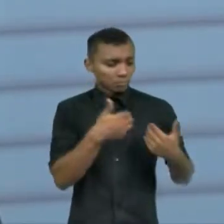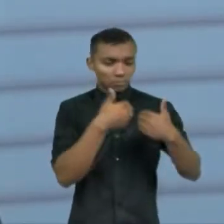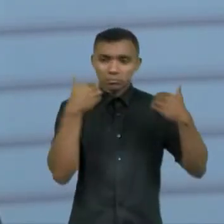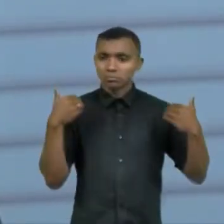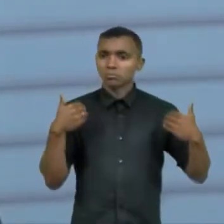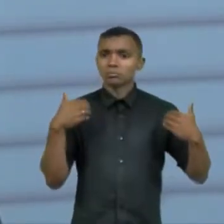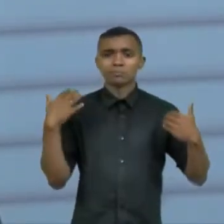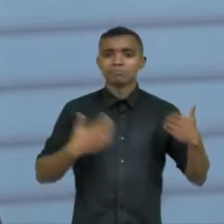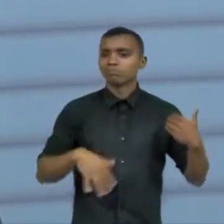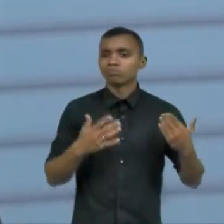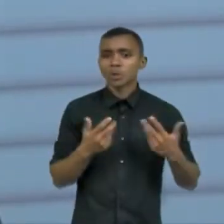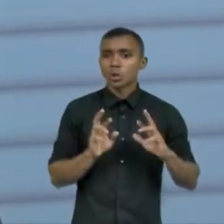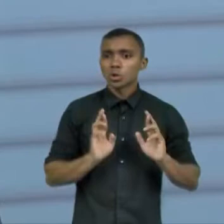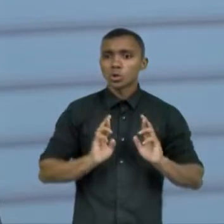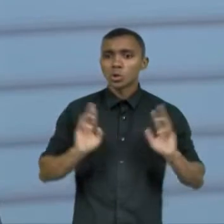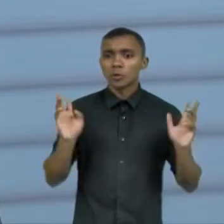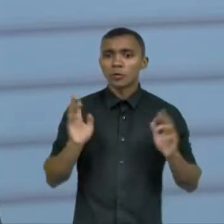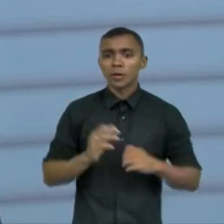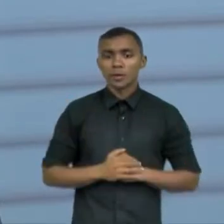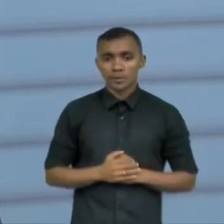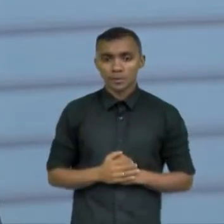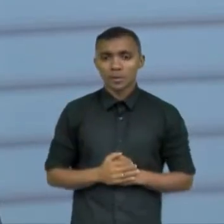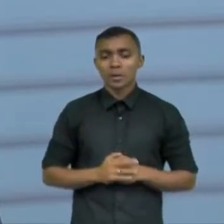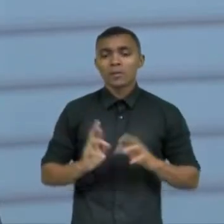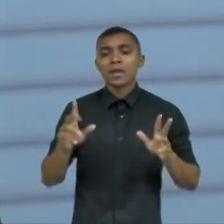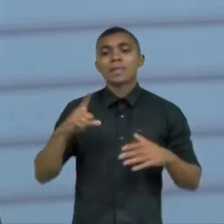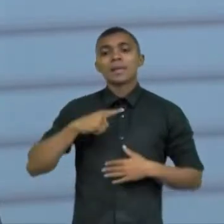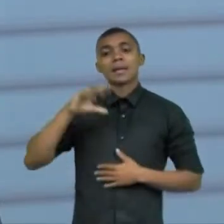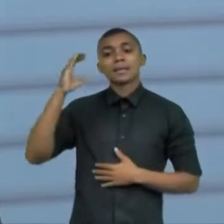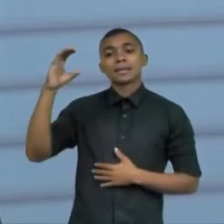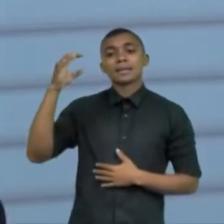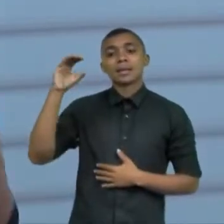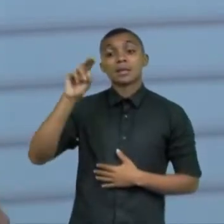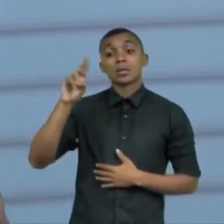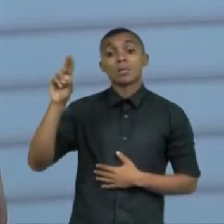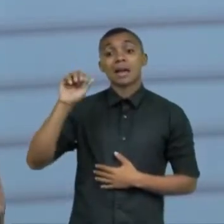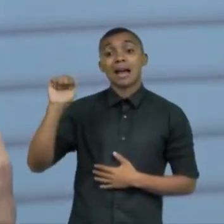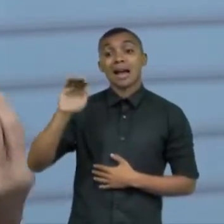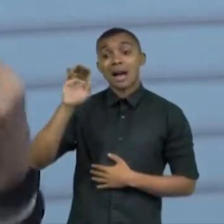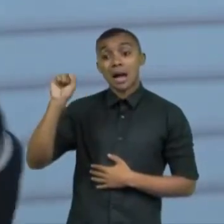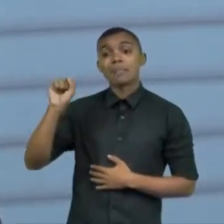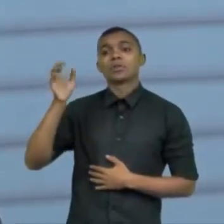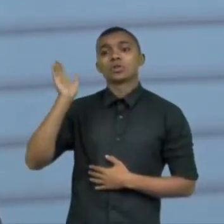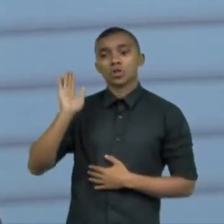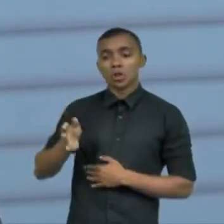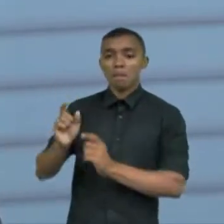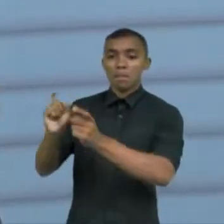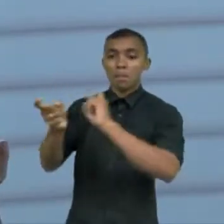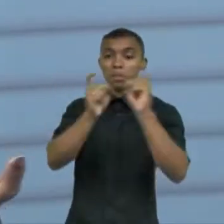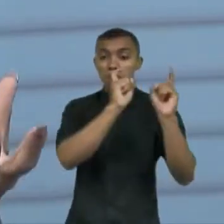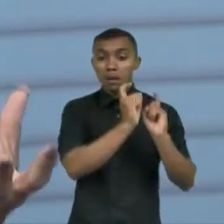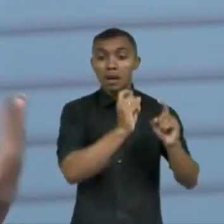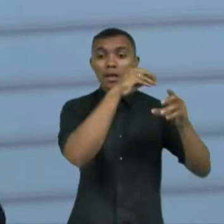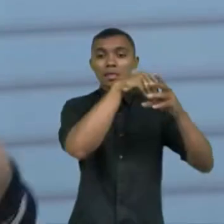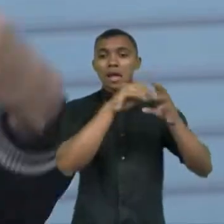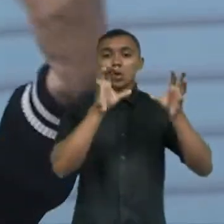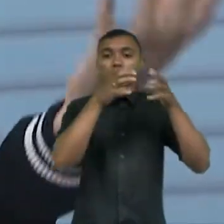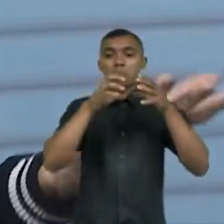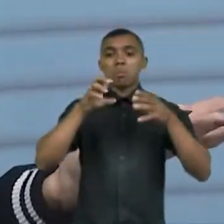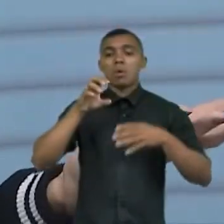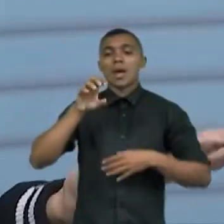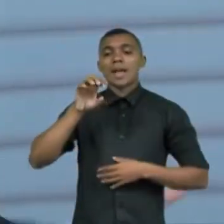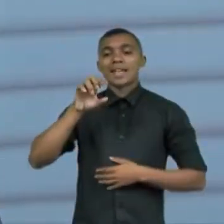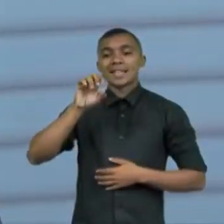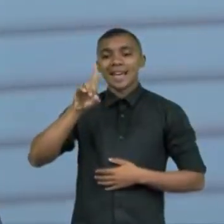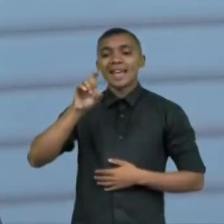aba que hoje é tão falada é tão debatida inclusive já foi inserida no rol da ANS o